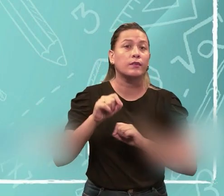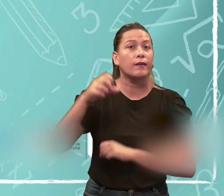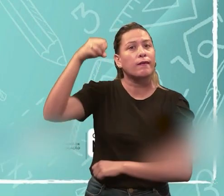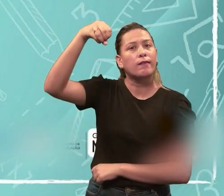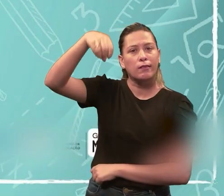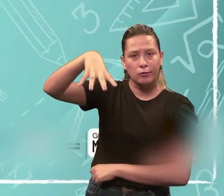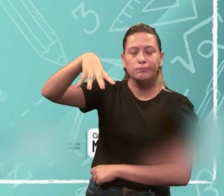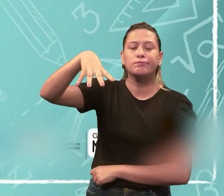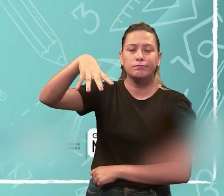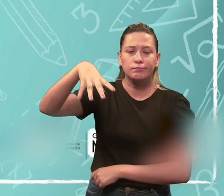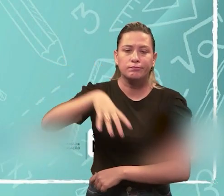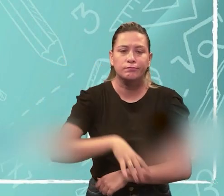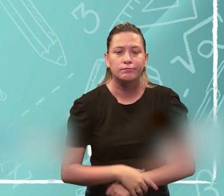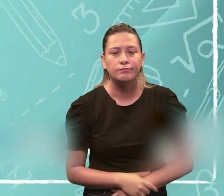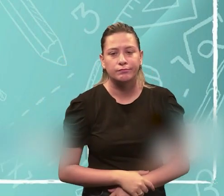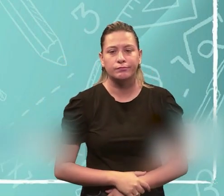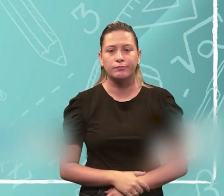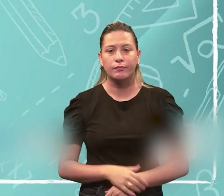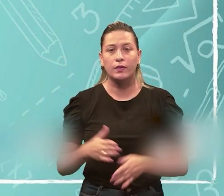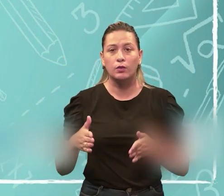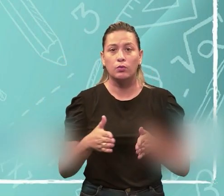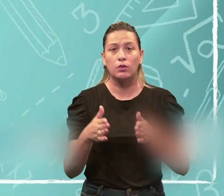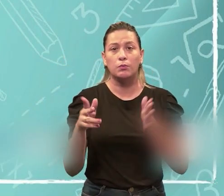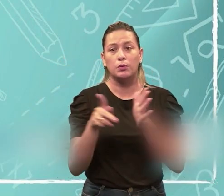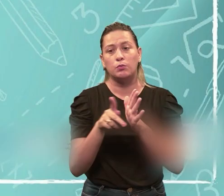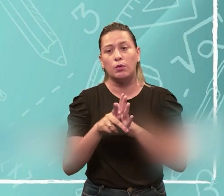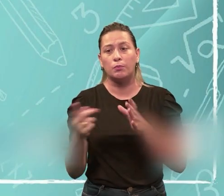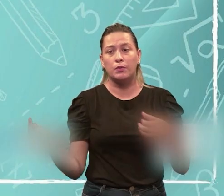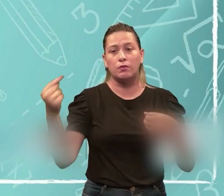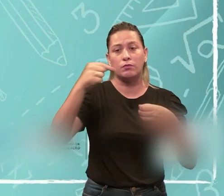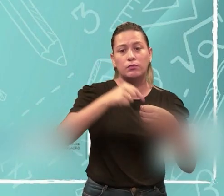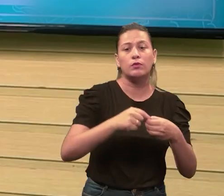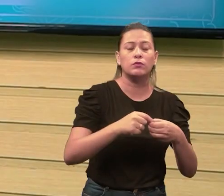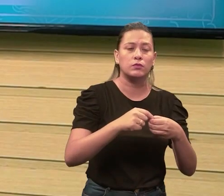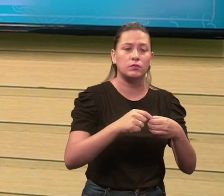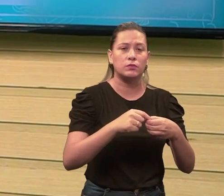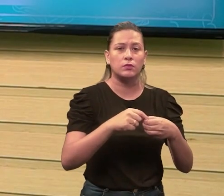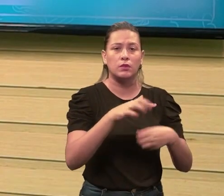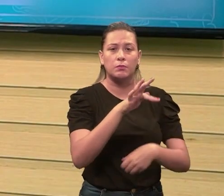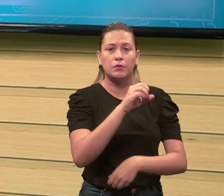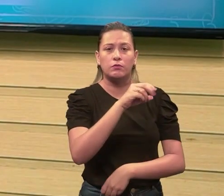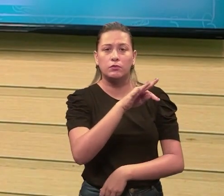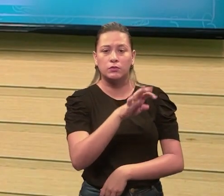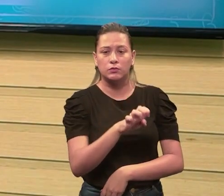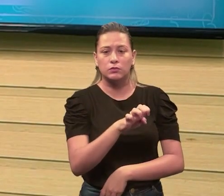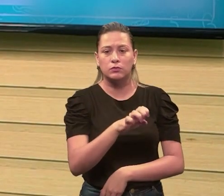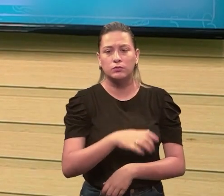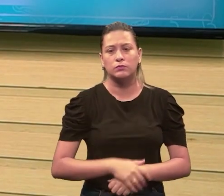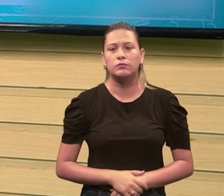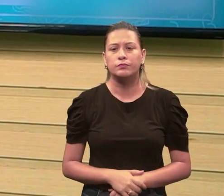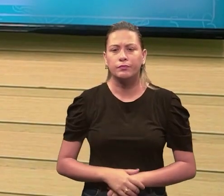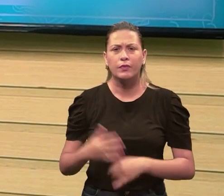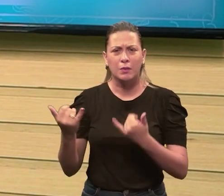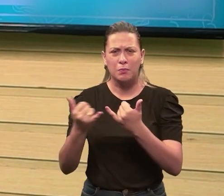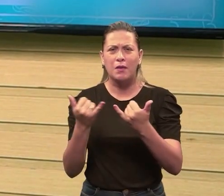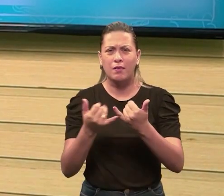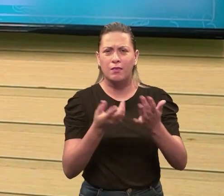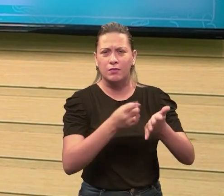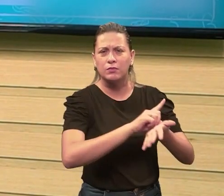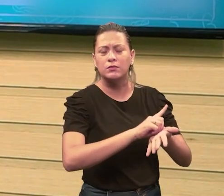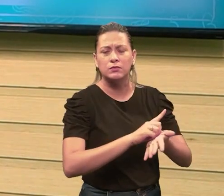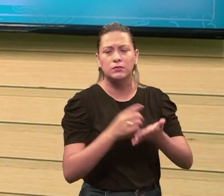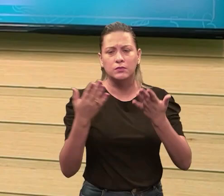geralmente são as lâmpadas, né, e um caminho de retorno para a fonte. Então, aqui é aquele mesmo esqueminha do slide anterior,